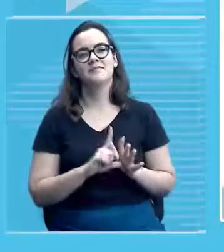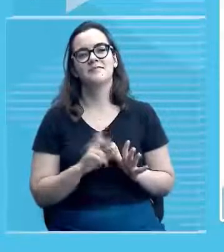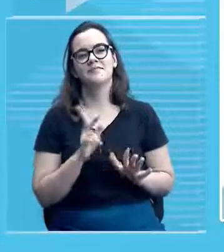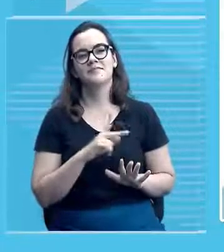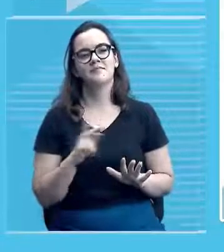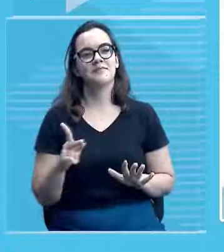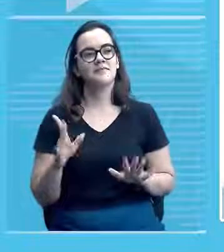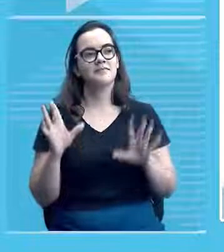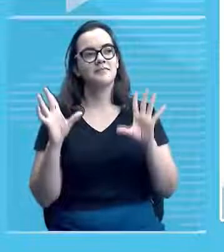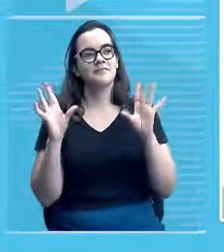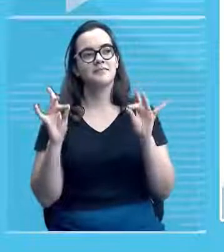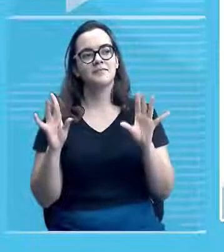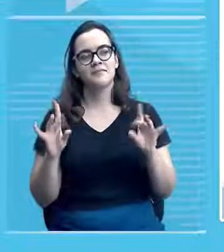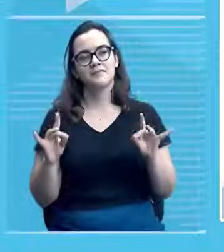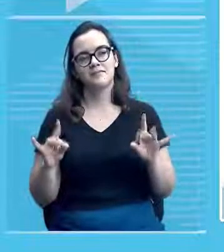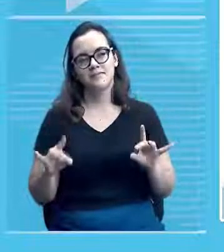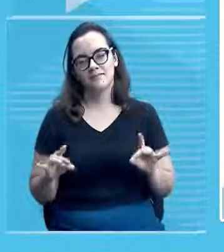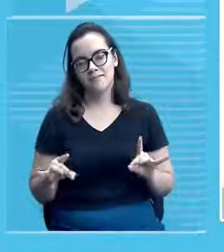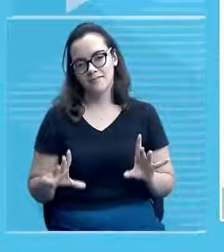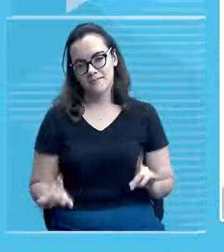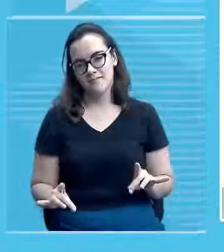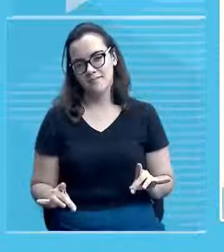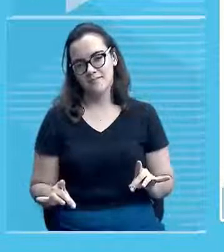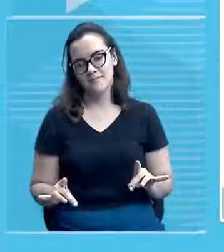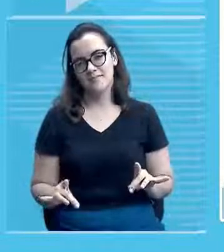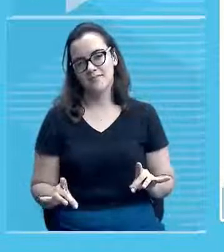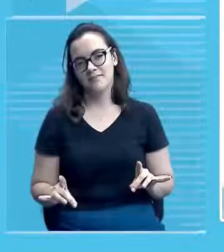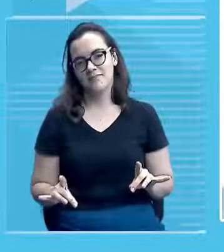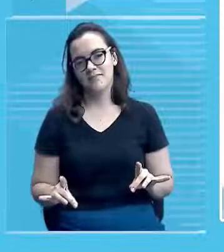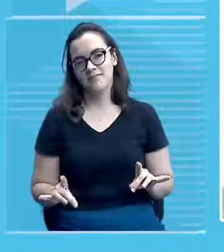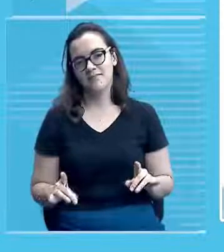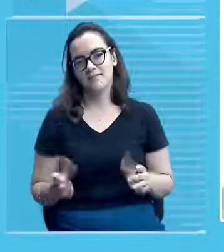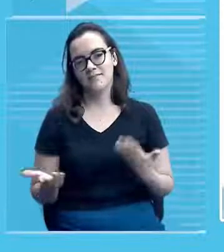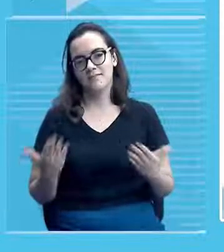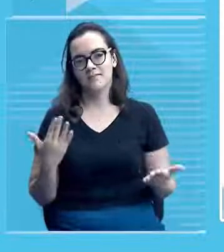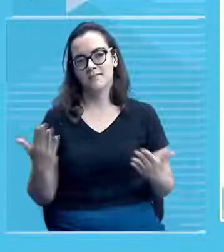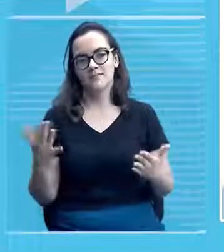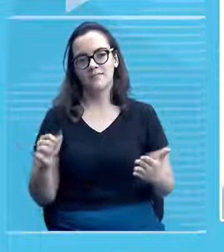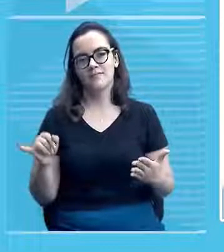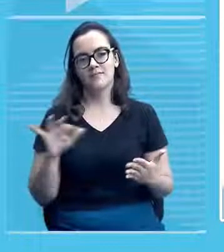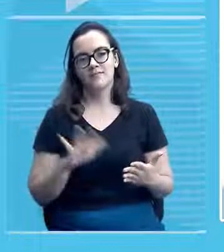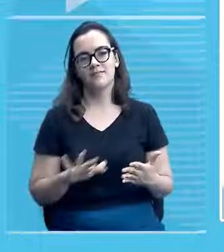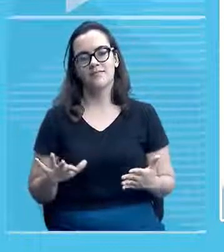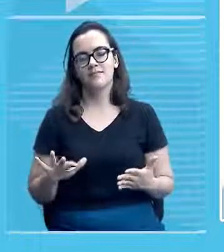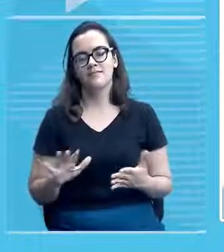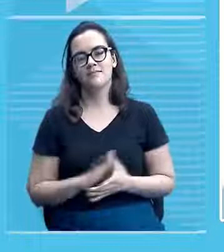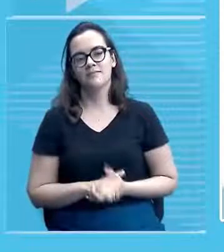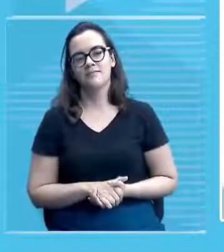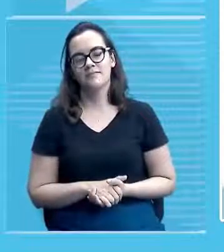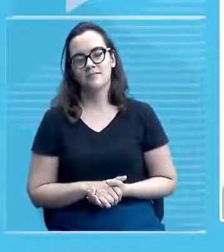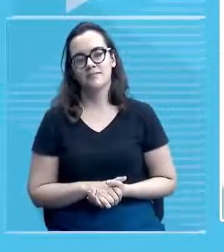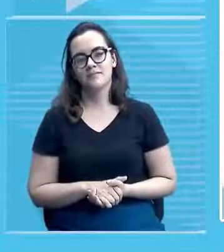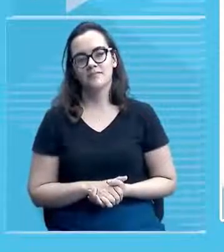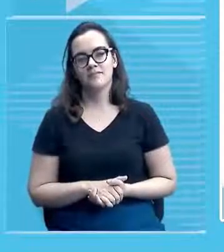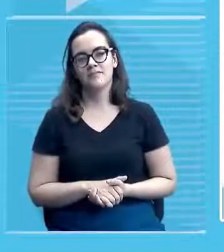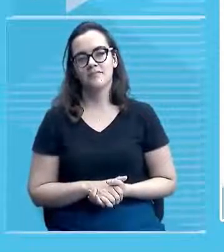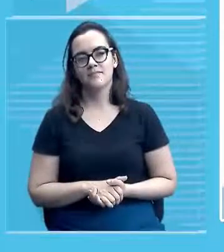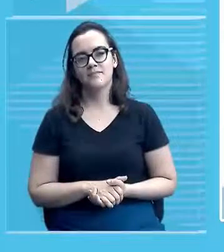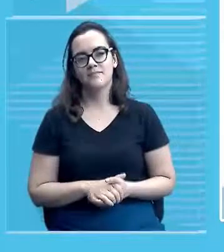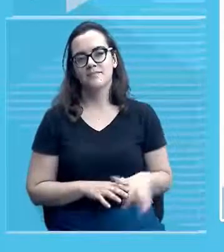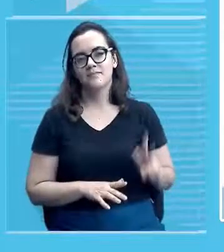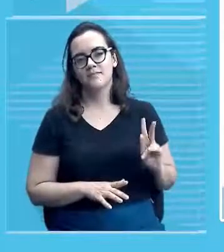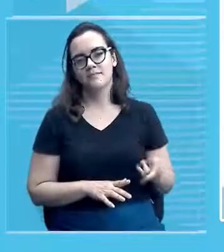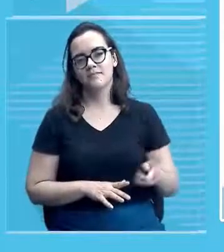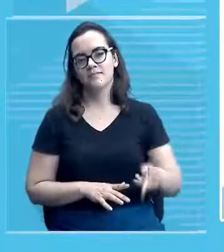de com características de arquitetura jesuítica então quando ouvir falar em arquitetura jesuítica lembre do